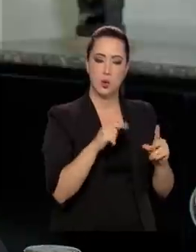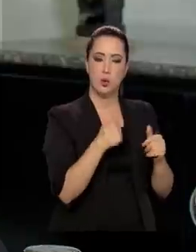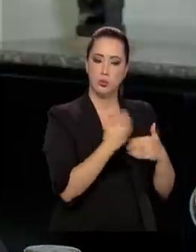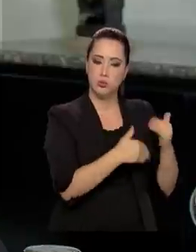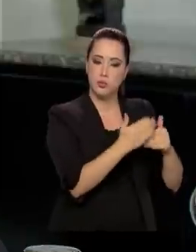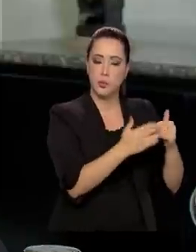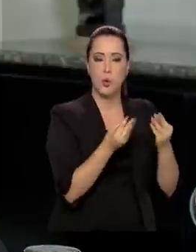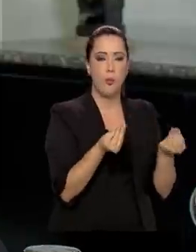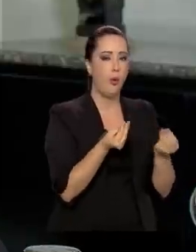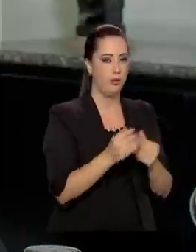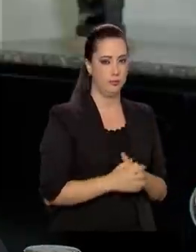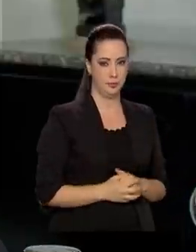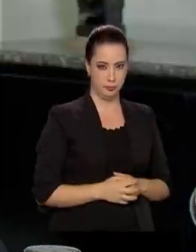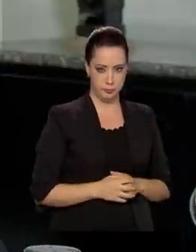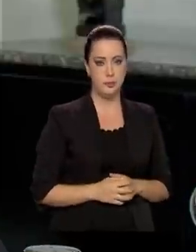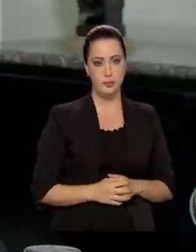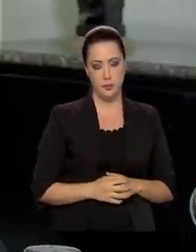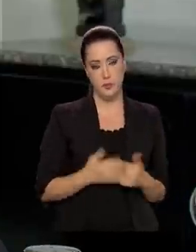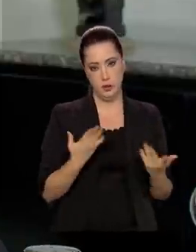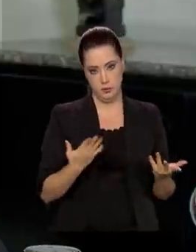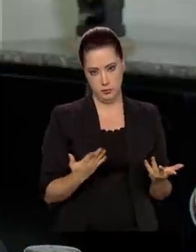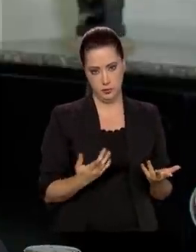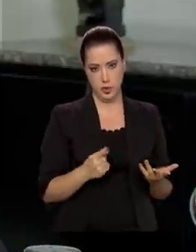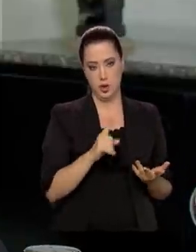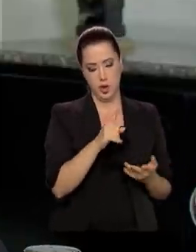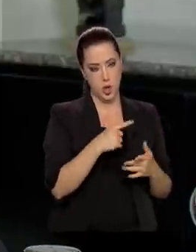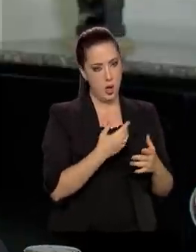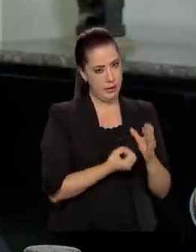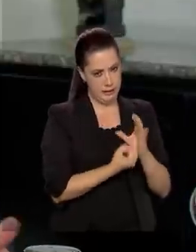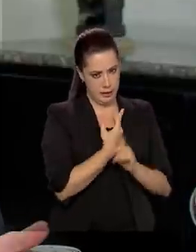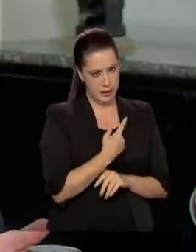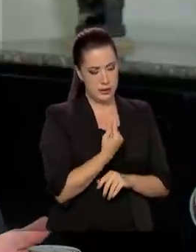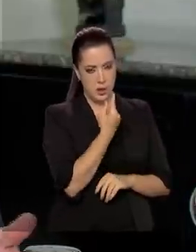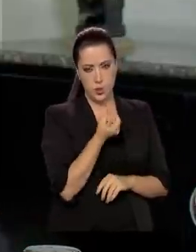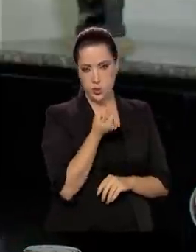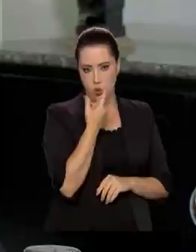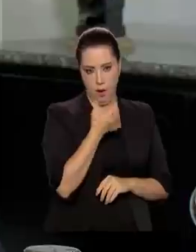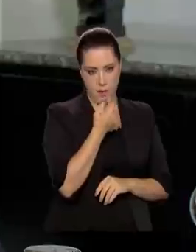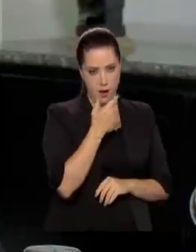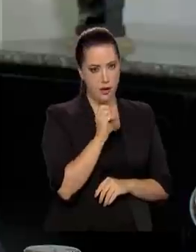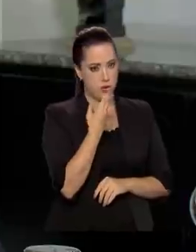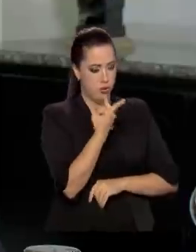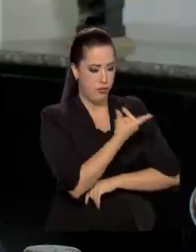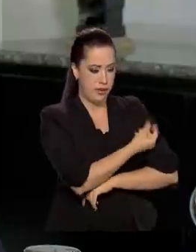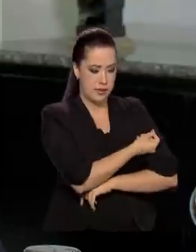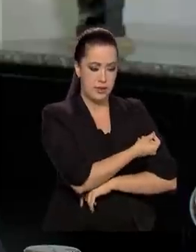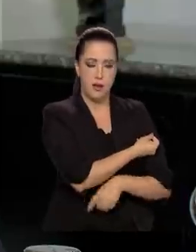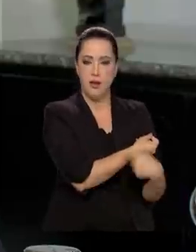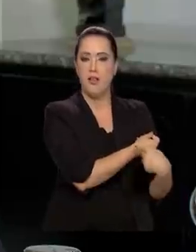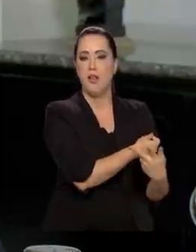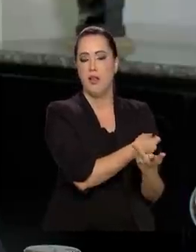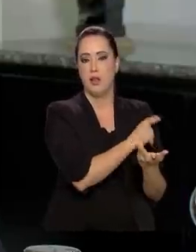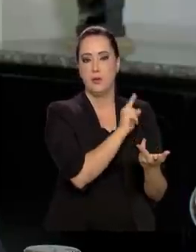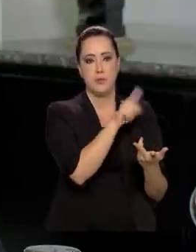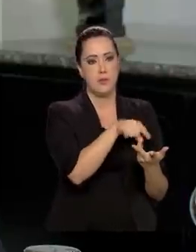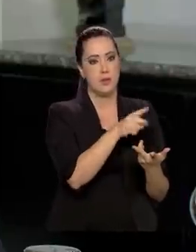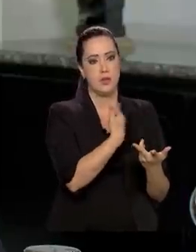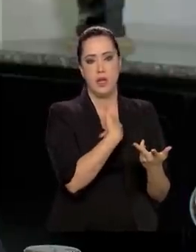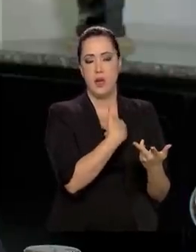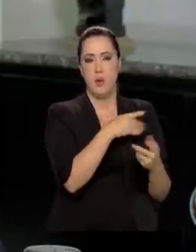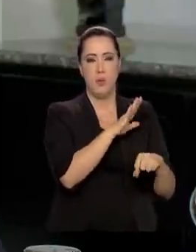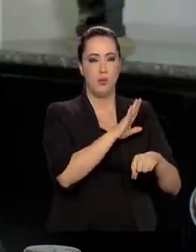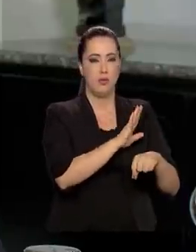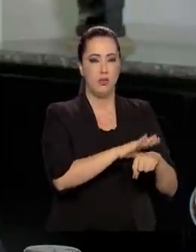processo. O desenvolvimento de um medicamento ou de um imunizante, que é a vacina, é uma coisa de longo